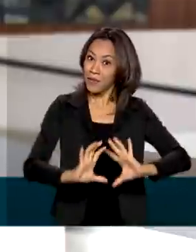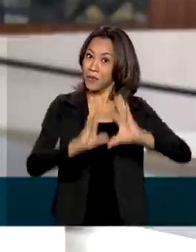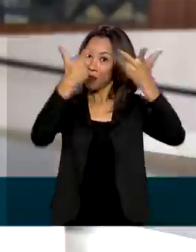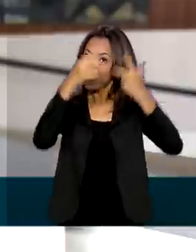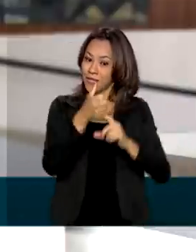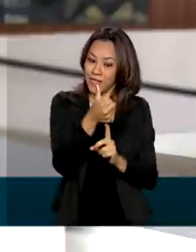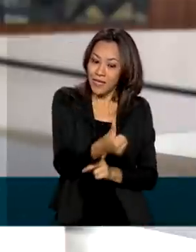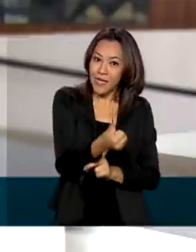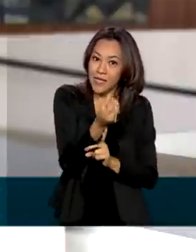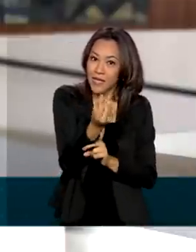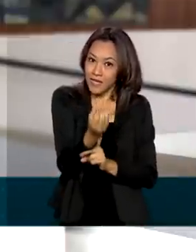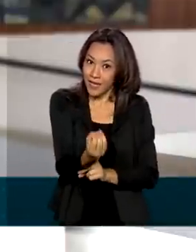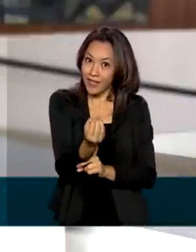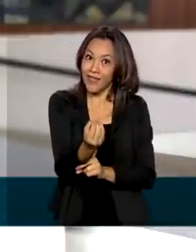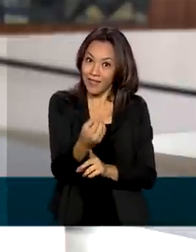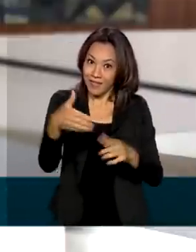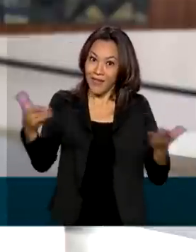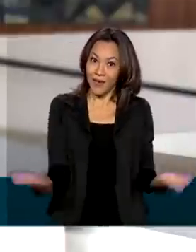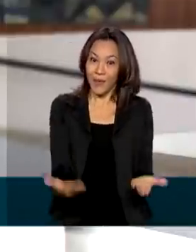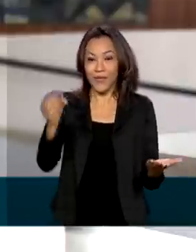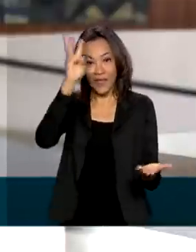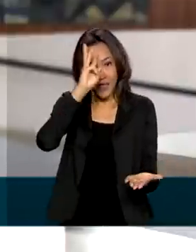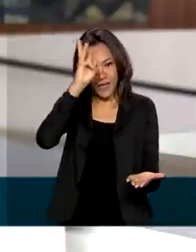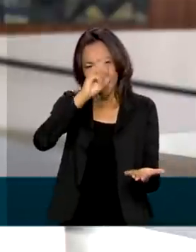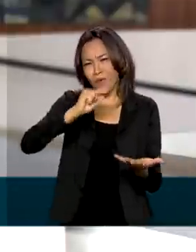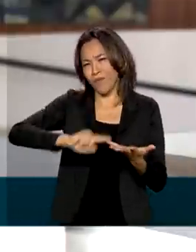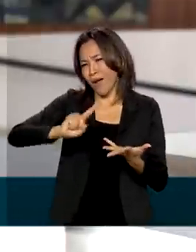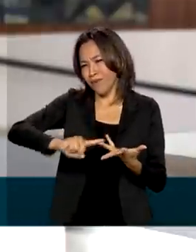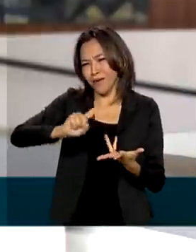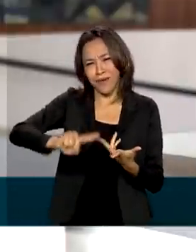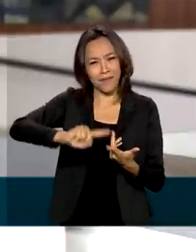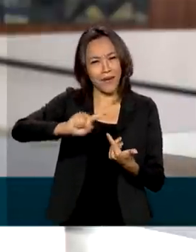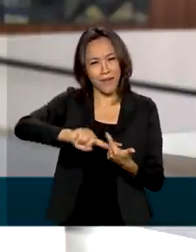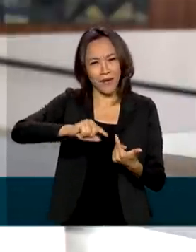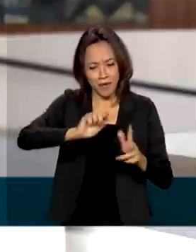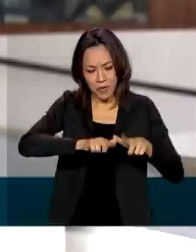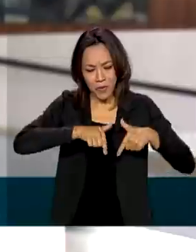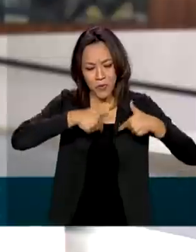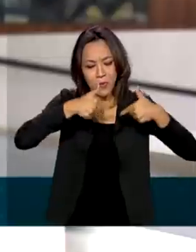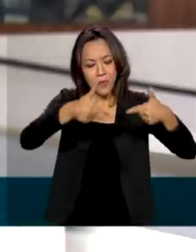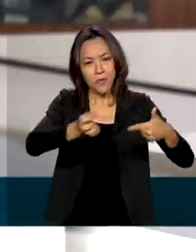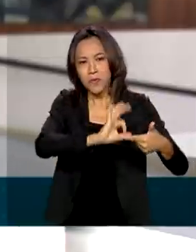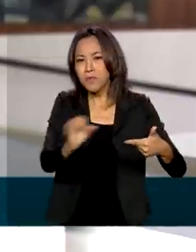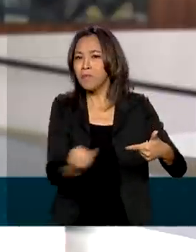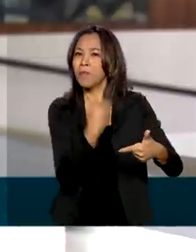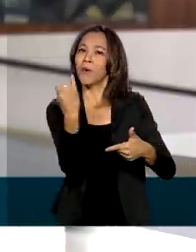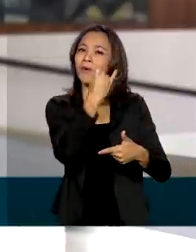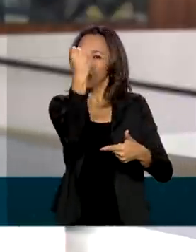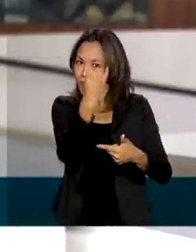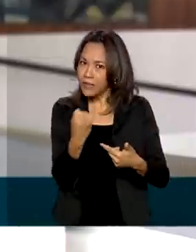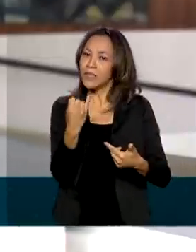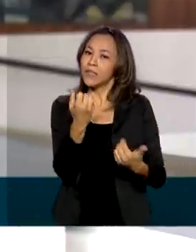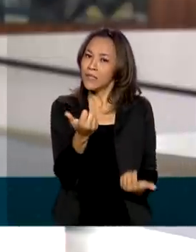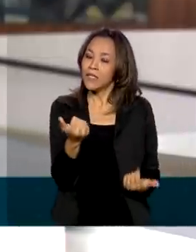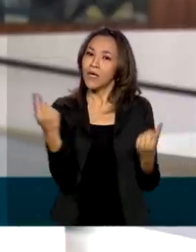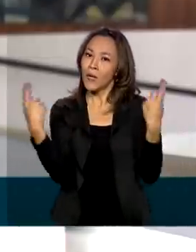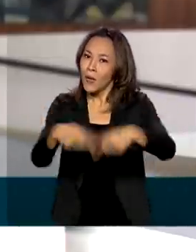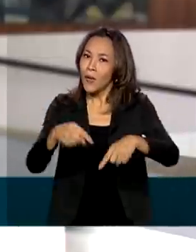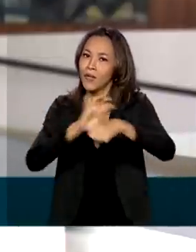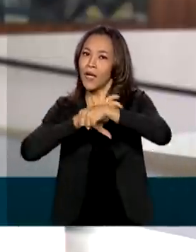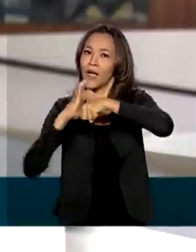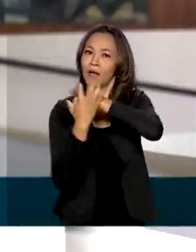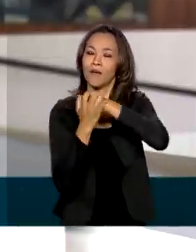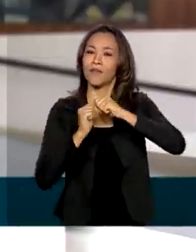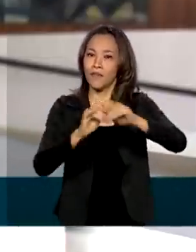terça-feira com um conjunto de iniciativas que foram fundamentais no enfrentamento à Covid-19 no país,